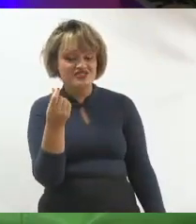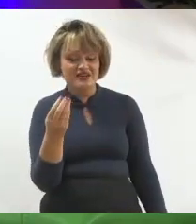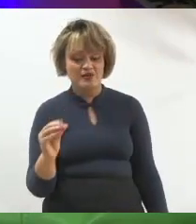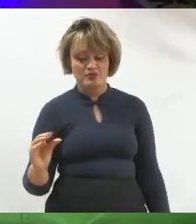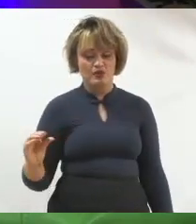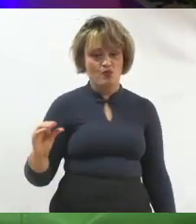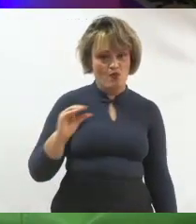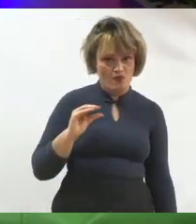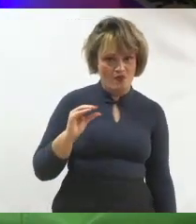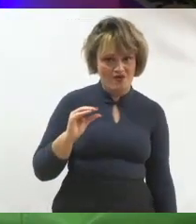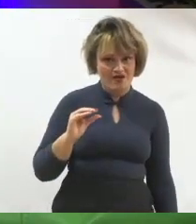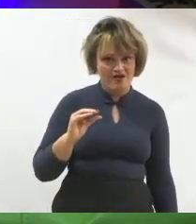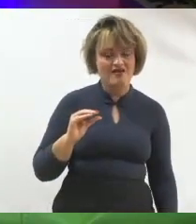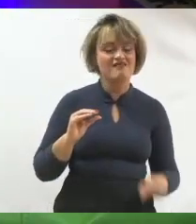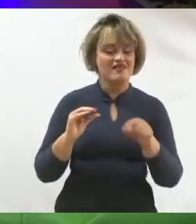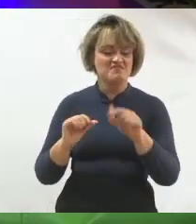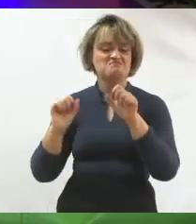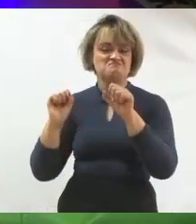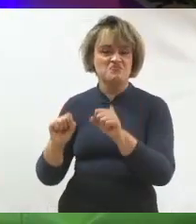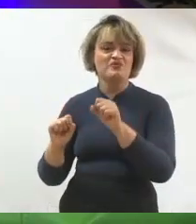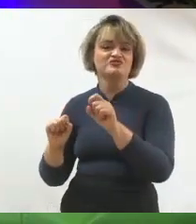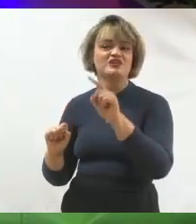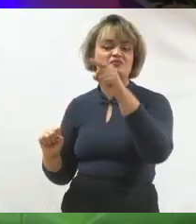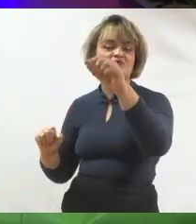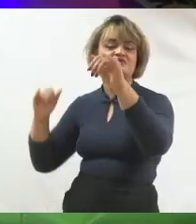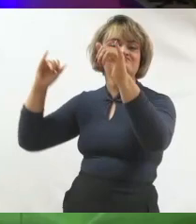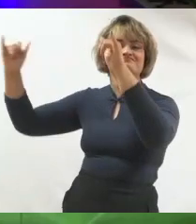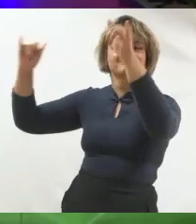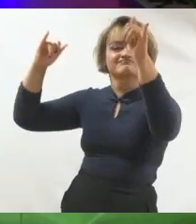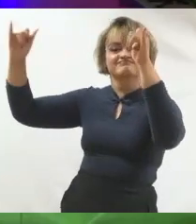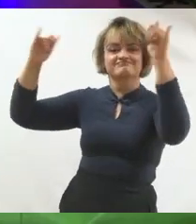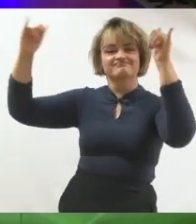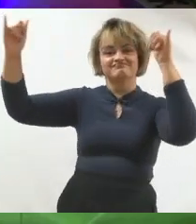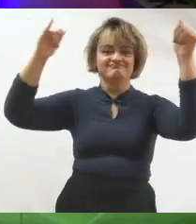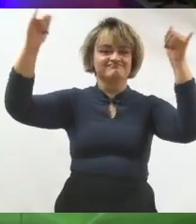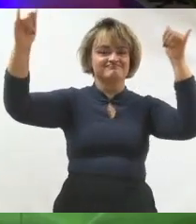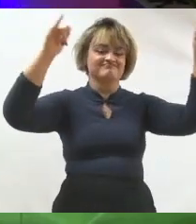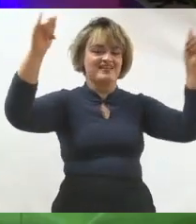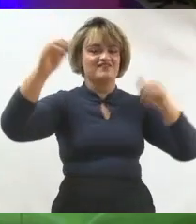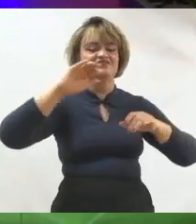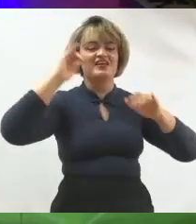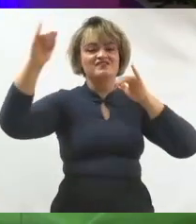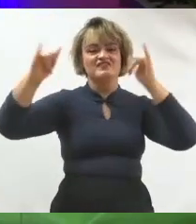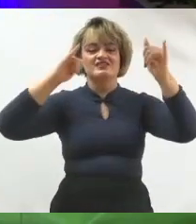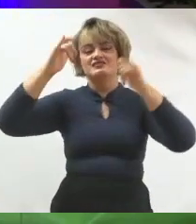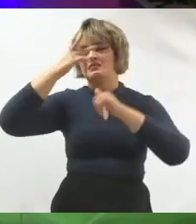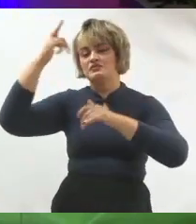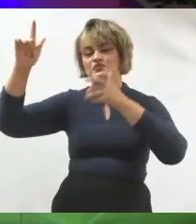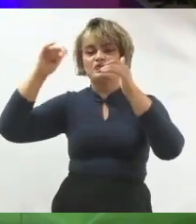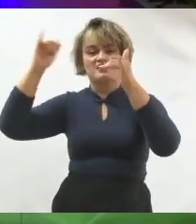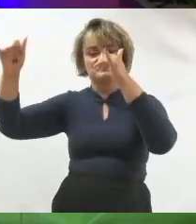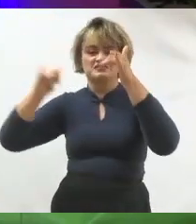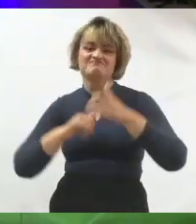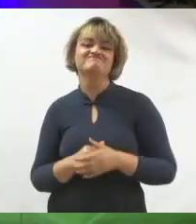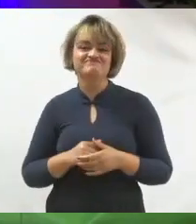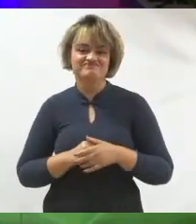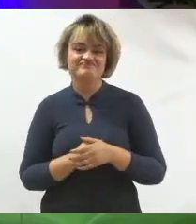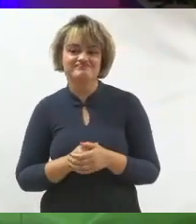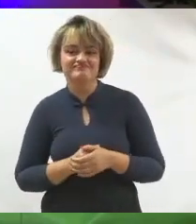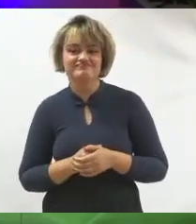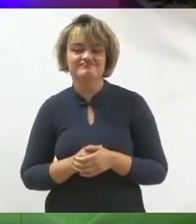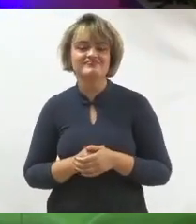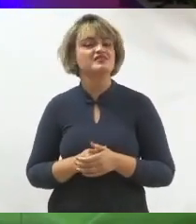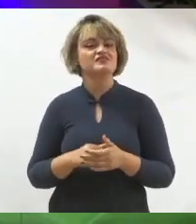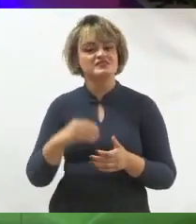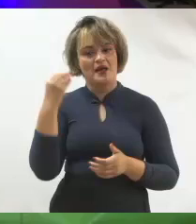bolso para te dar, ele também é o seu militante premium, digamos assim. Ele está pagando para participar da sua campanha. Você